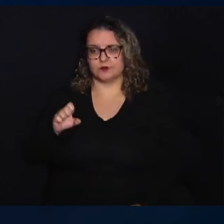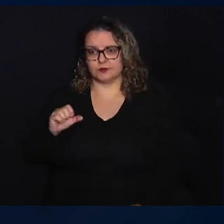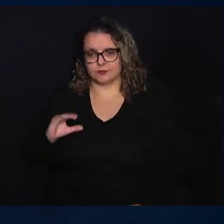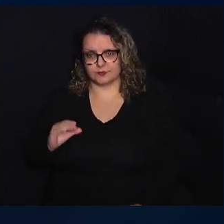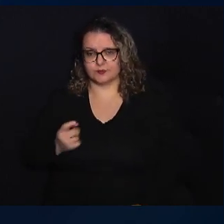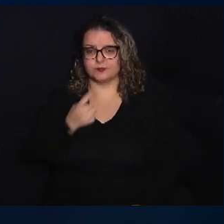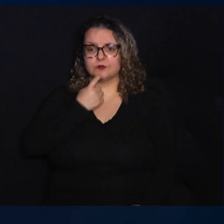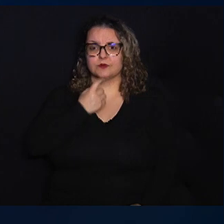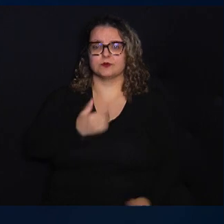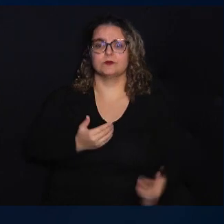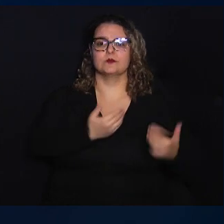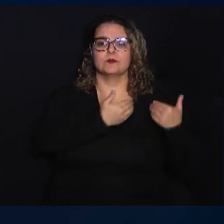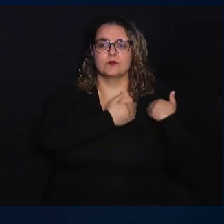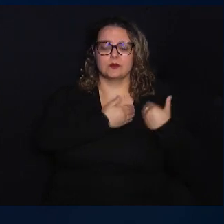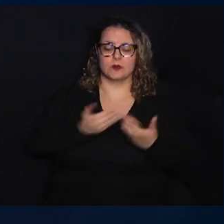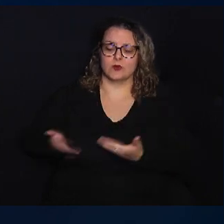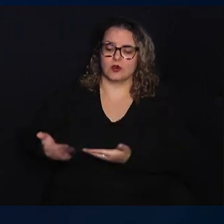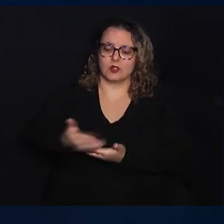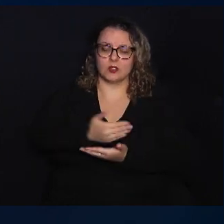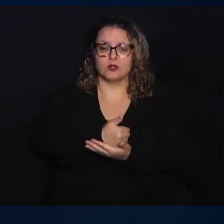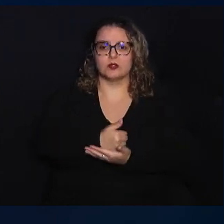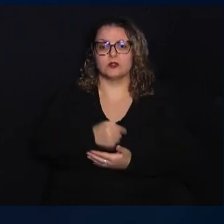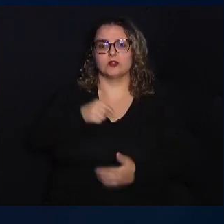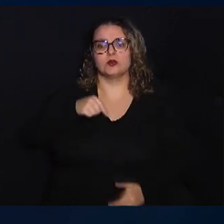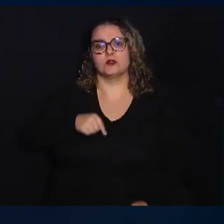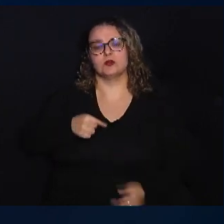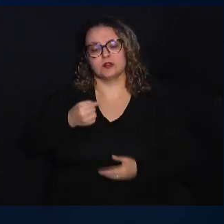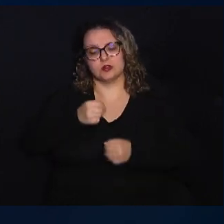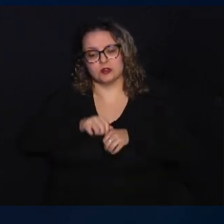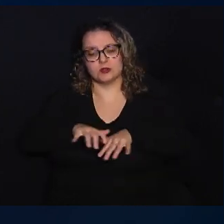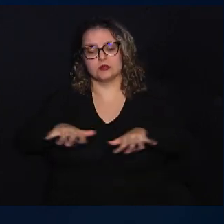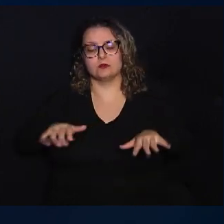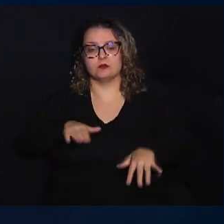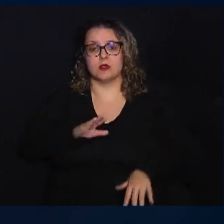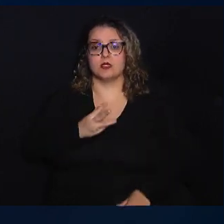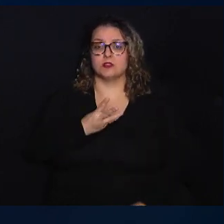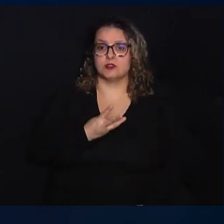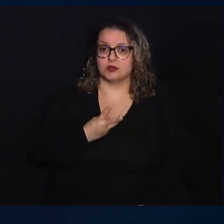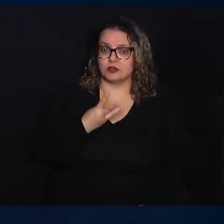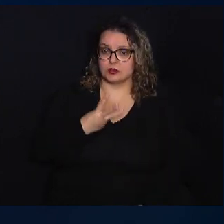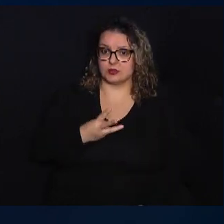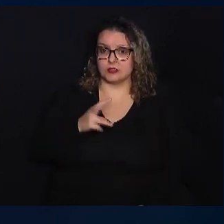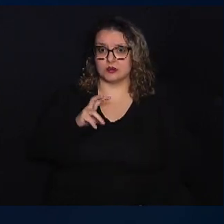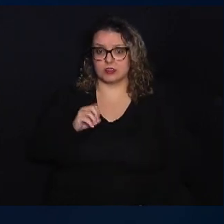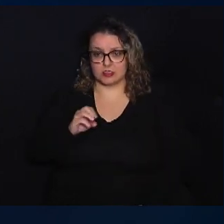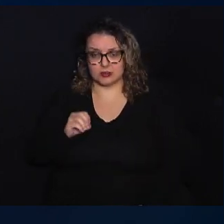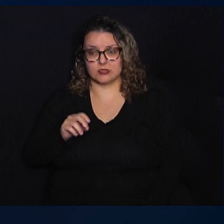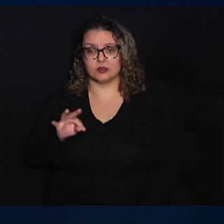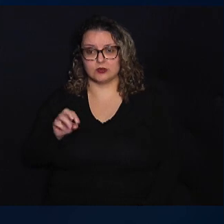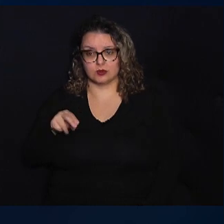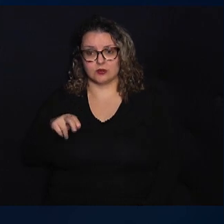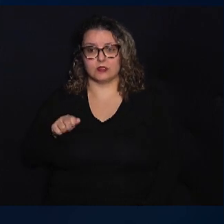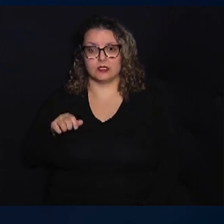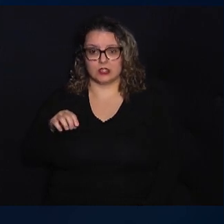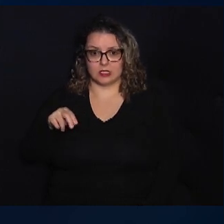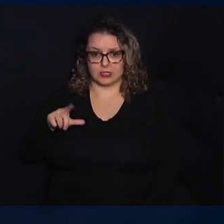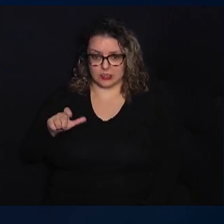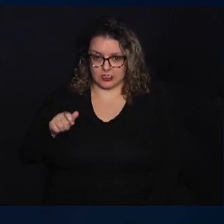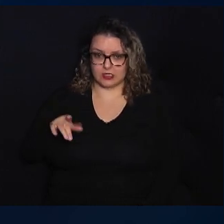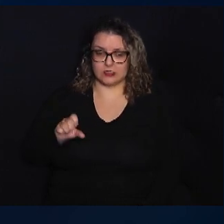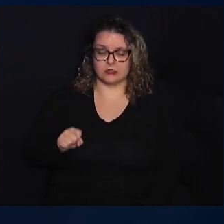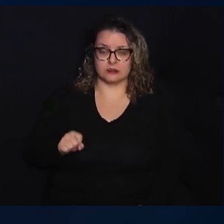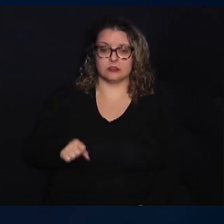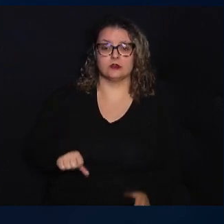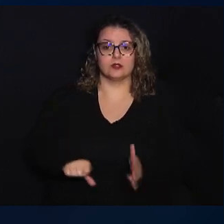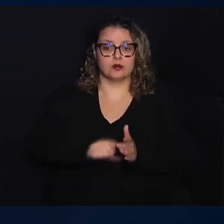pela arrecadação e destinação de mais de 300 toneladas de alimentos Somente no primeiro semestre de